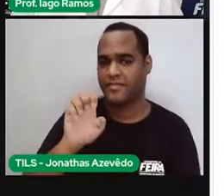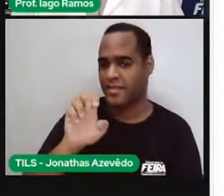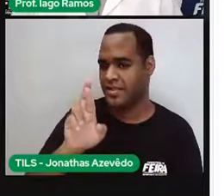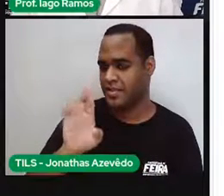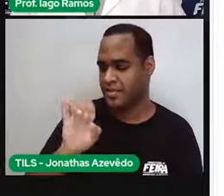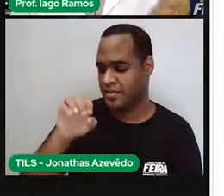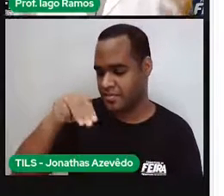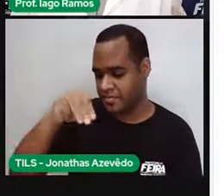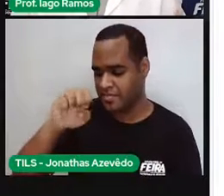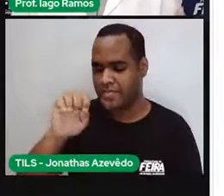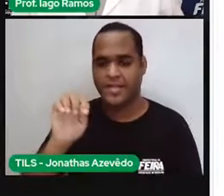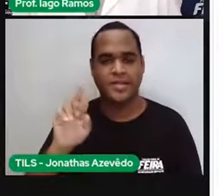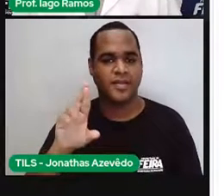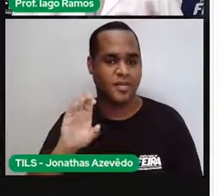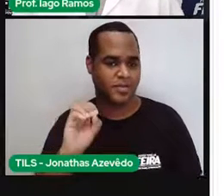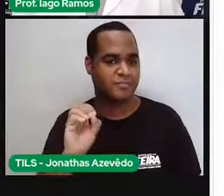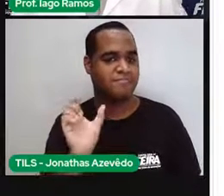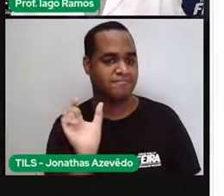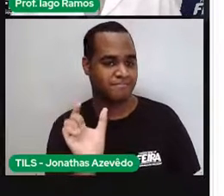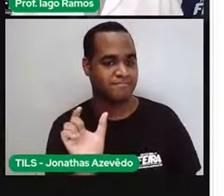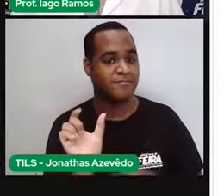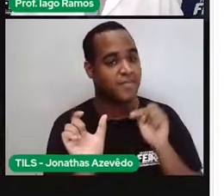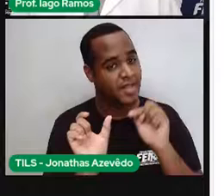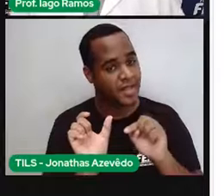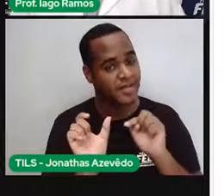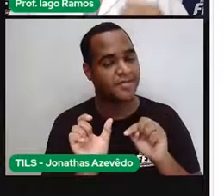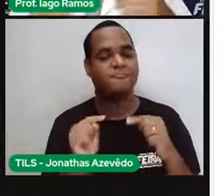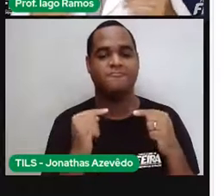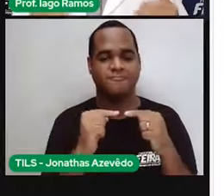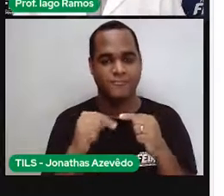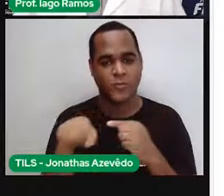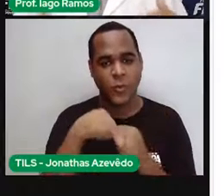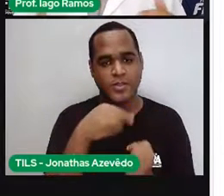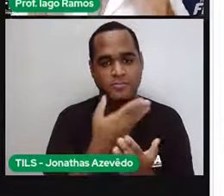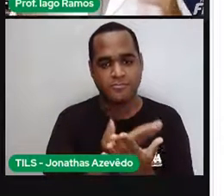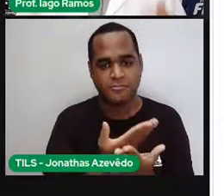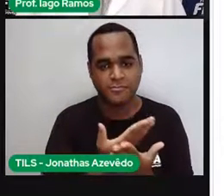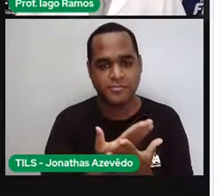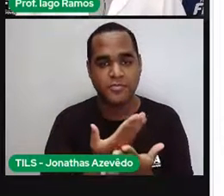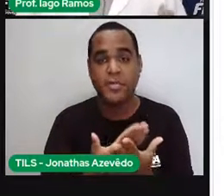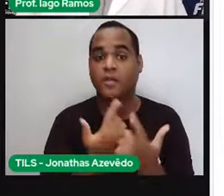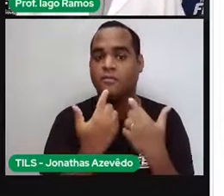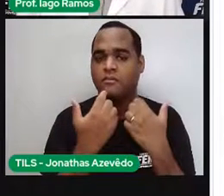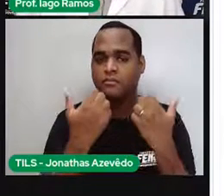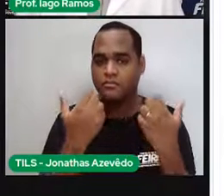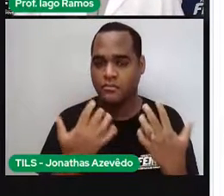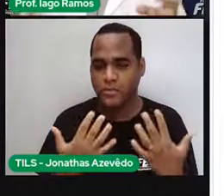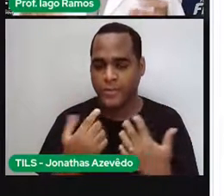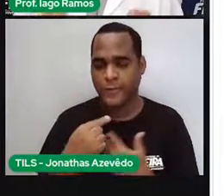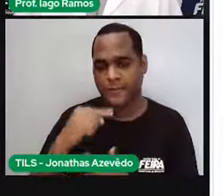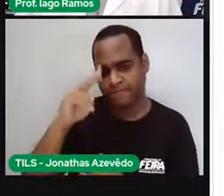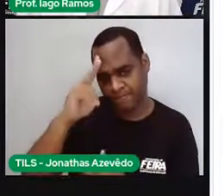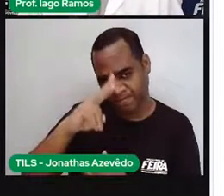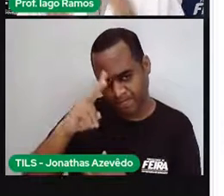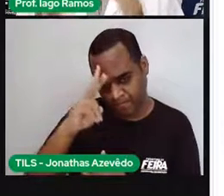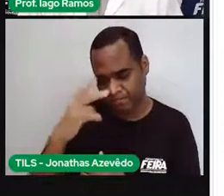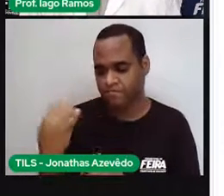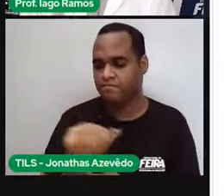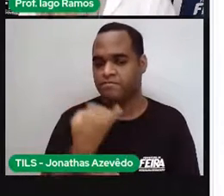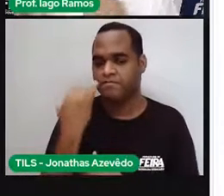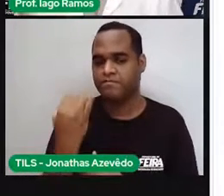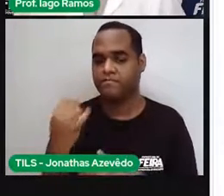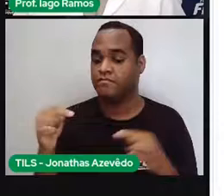aqui nada mais é do que o perímetro. Falou de perímetro, você vai lembrar, significa